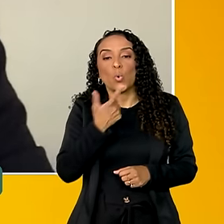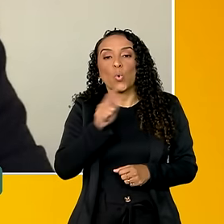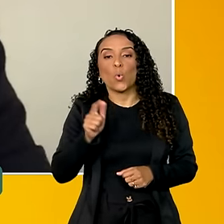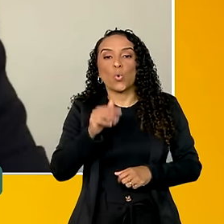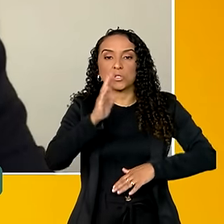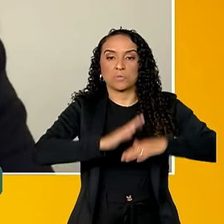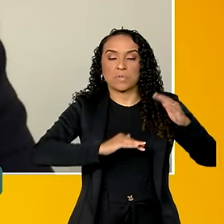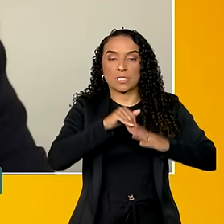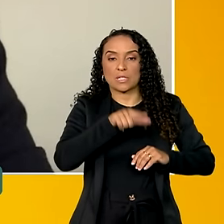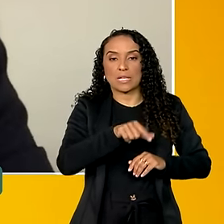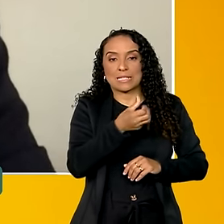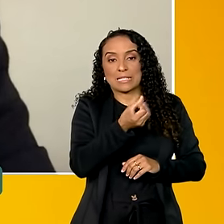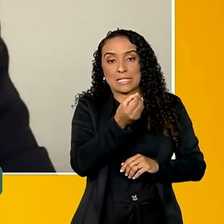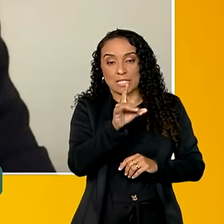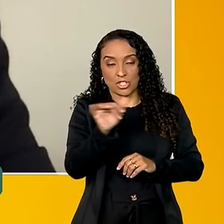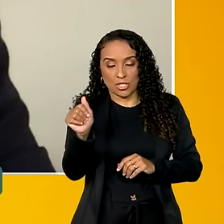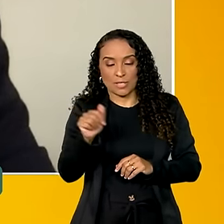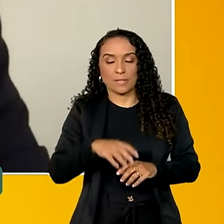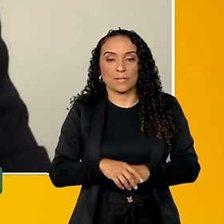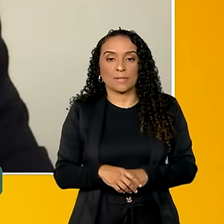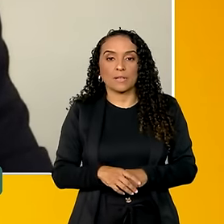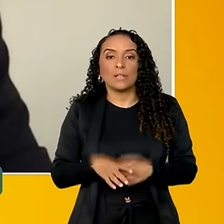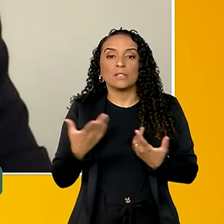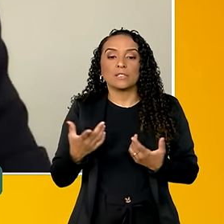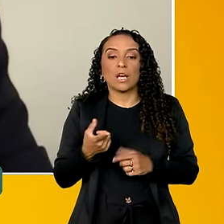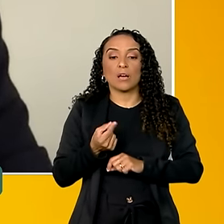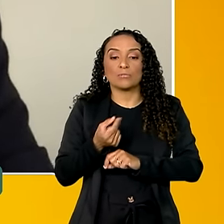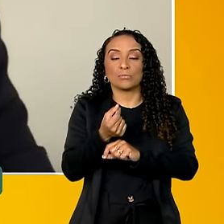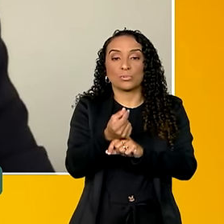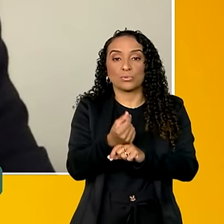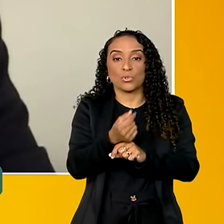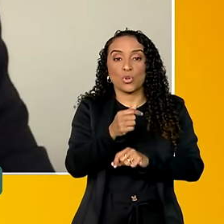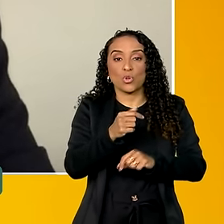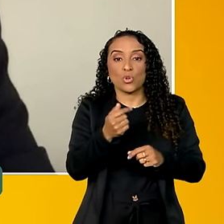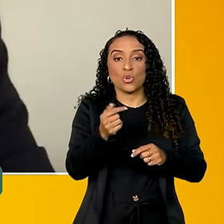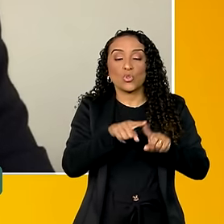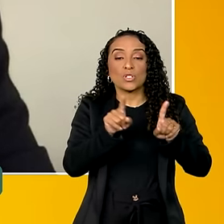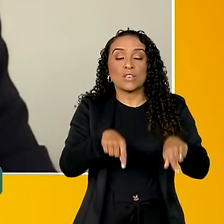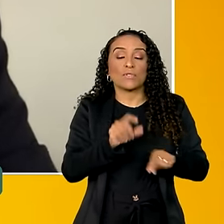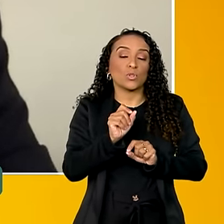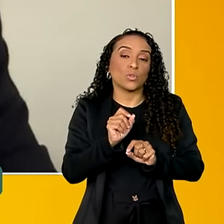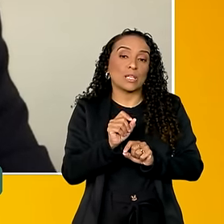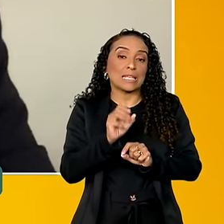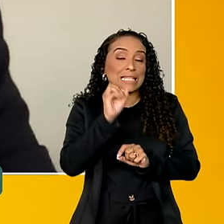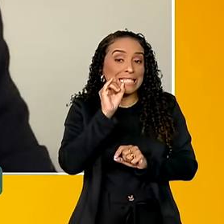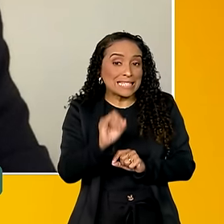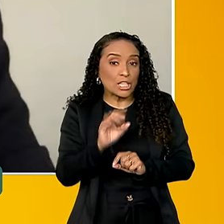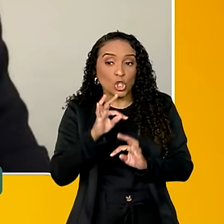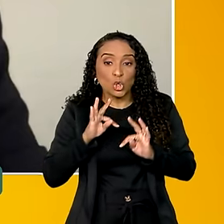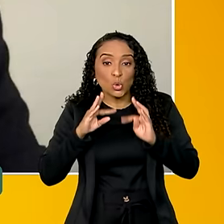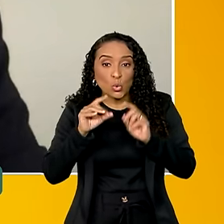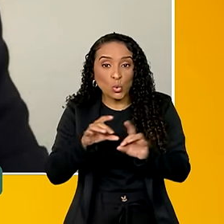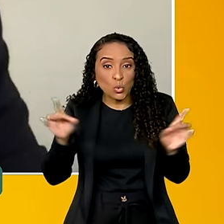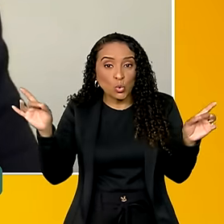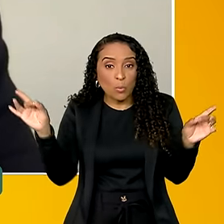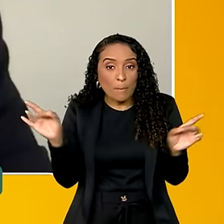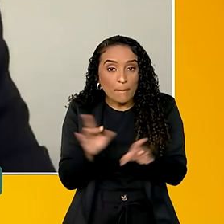especialidades, 60 dias. A remuneração do serviço vai ser feita se tudo for